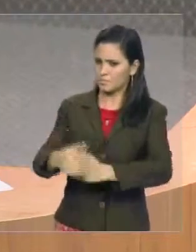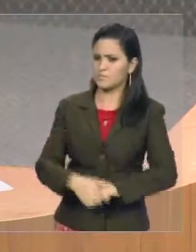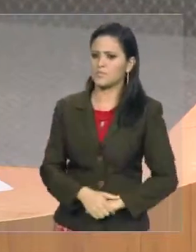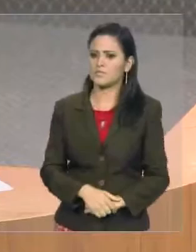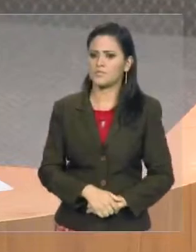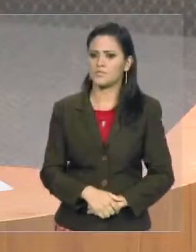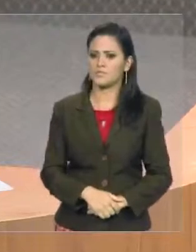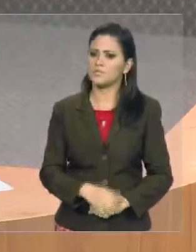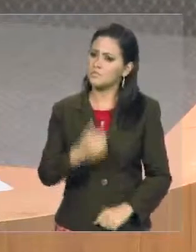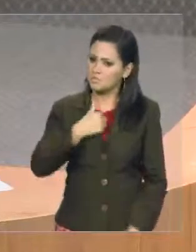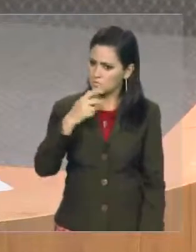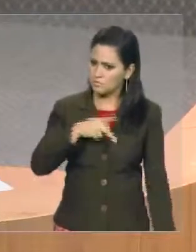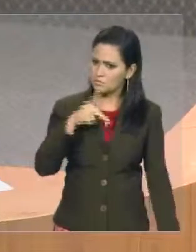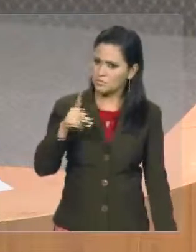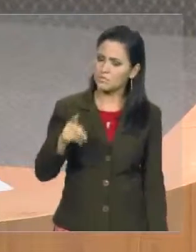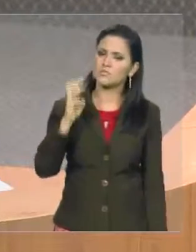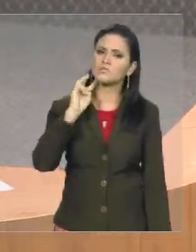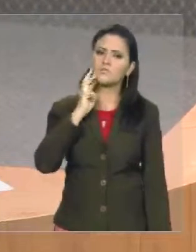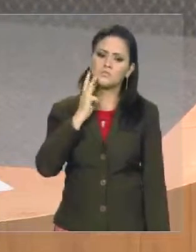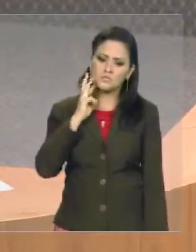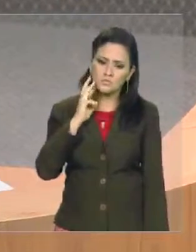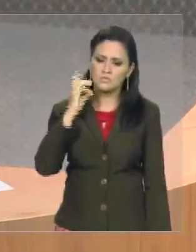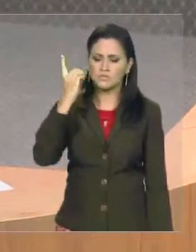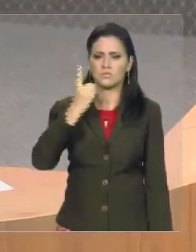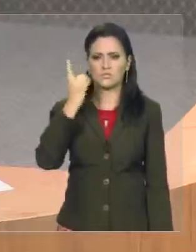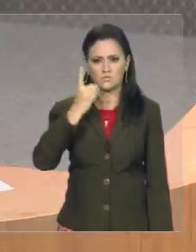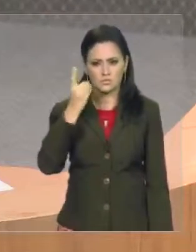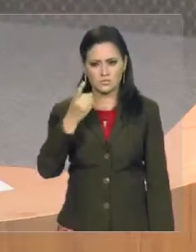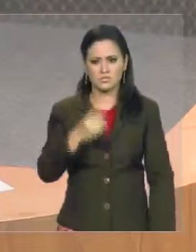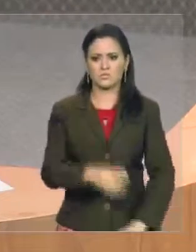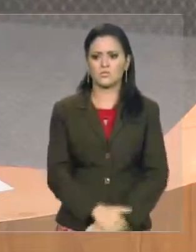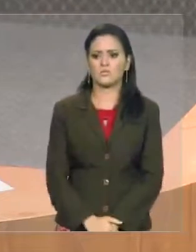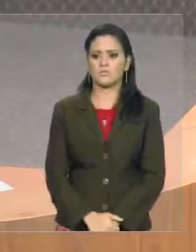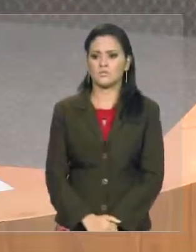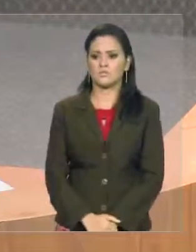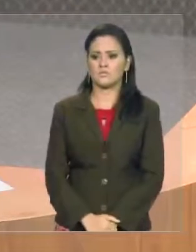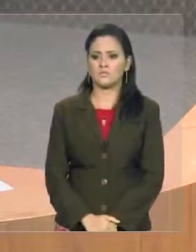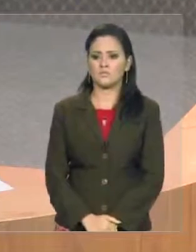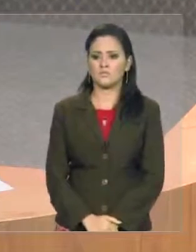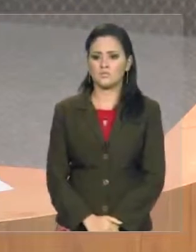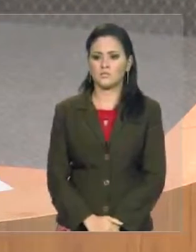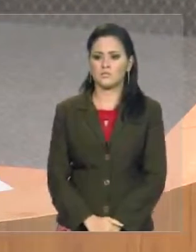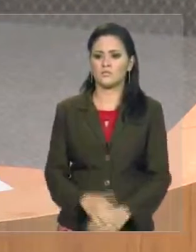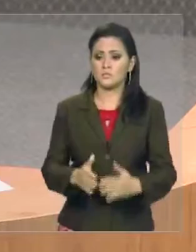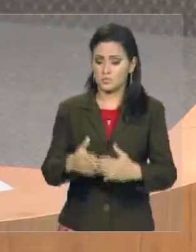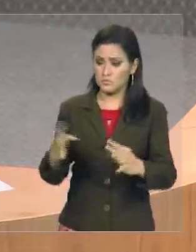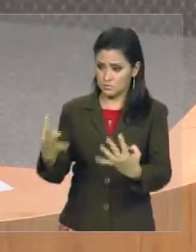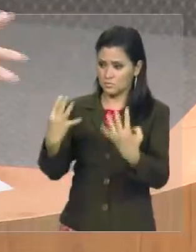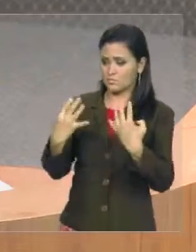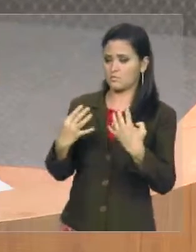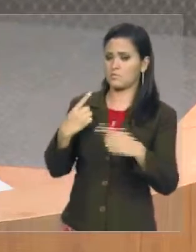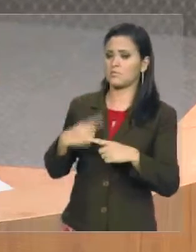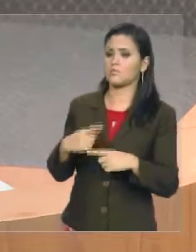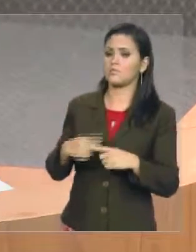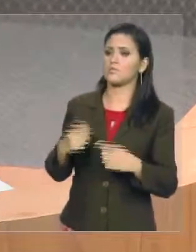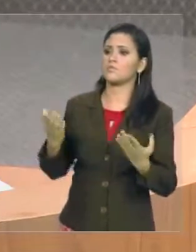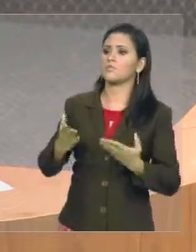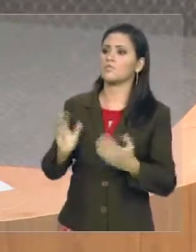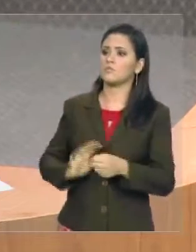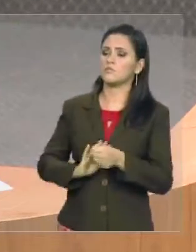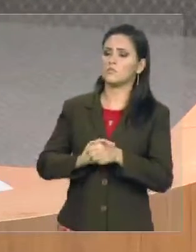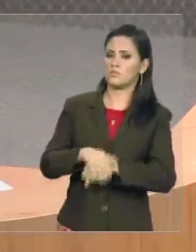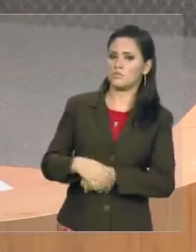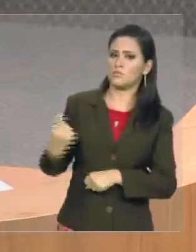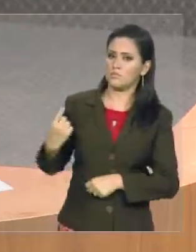Sou o professor Elton, sou o deputado Elton, gostaria da atenção de vocês, porque eu estou na noite de hoje me apresentando para